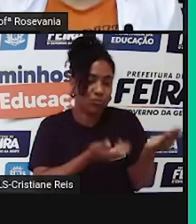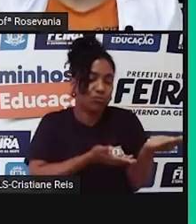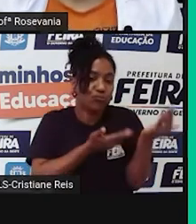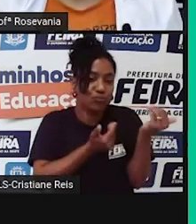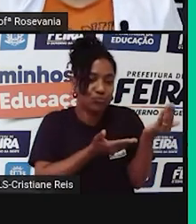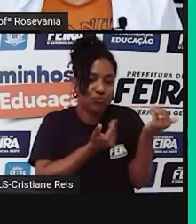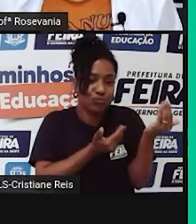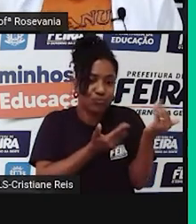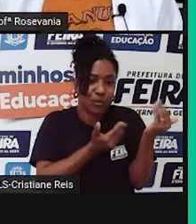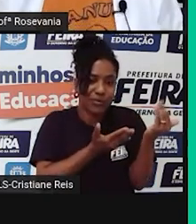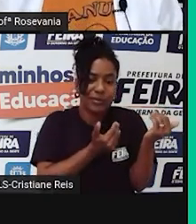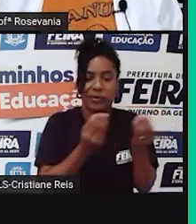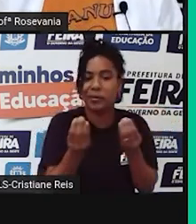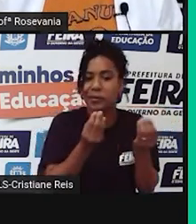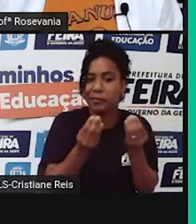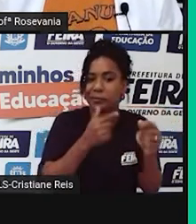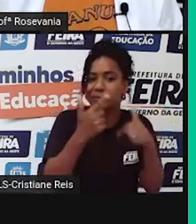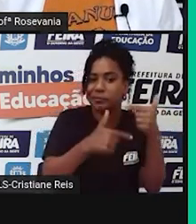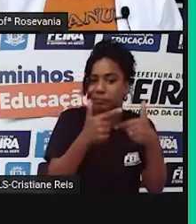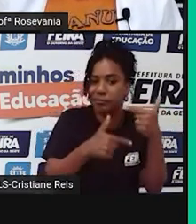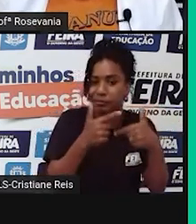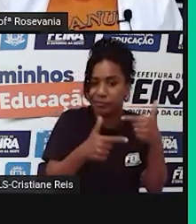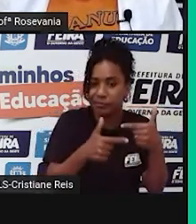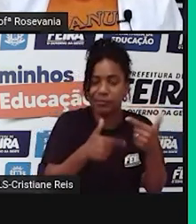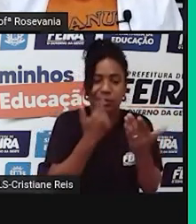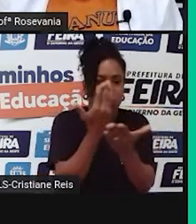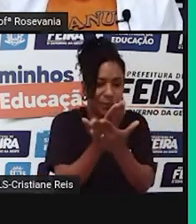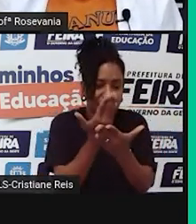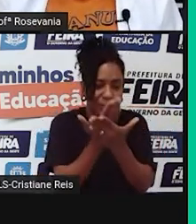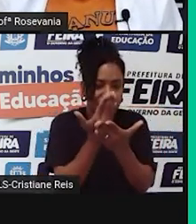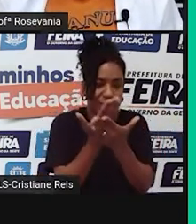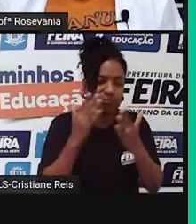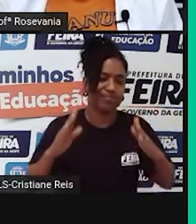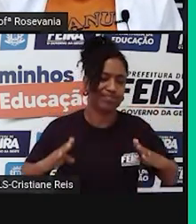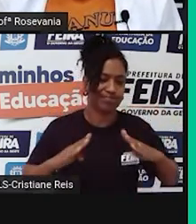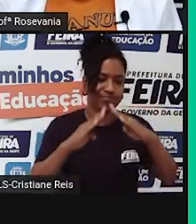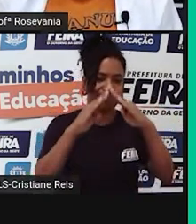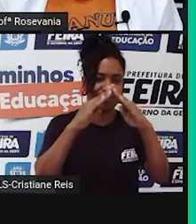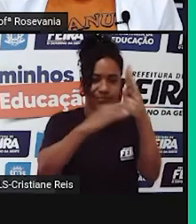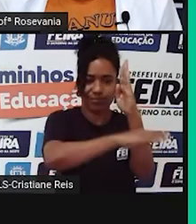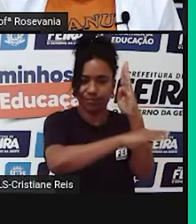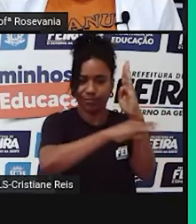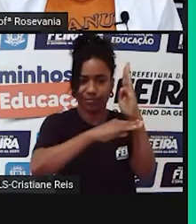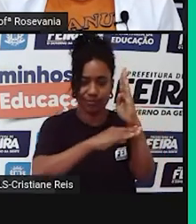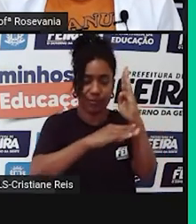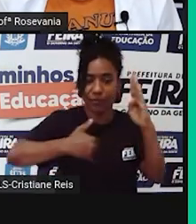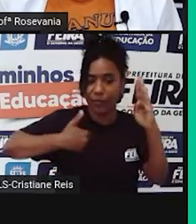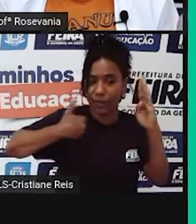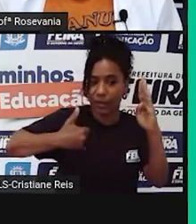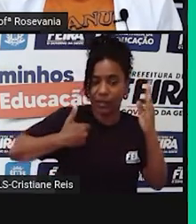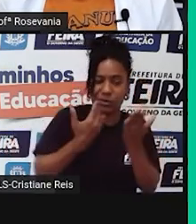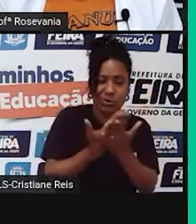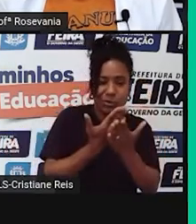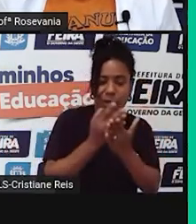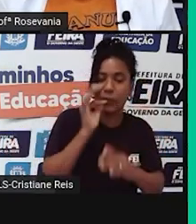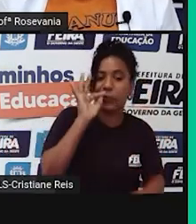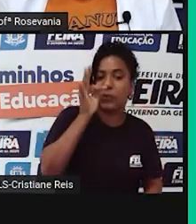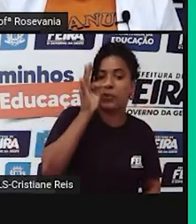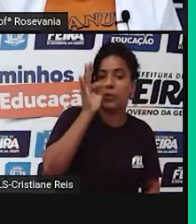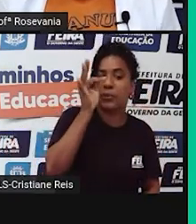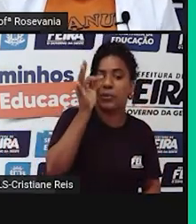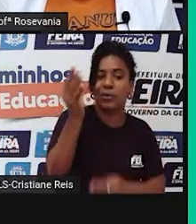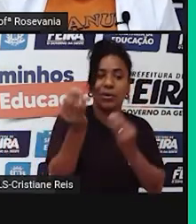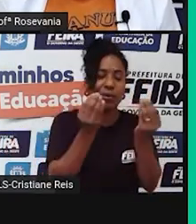isso é importante se estudar a pirâmide etária no processo, né, do estudo da população para a gente